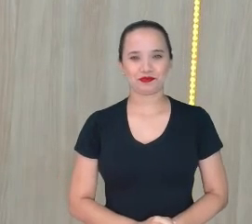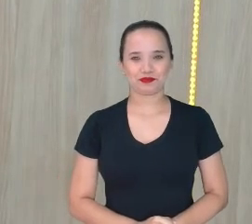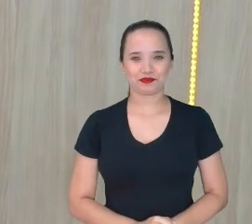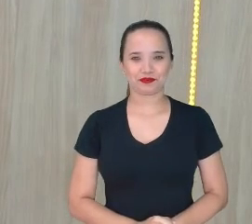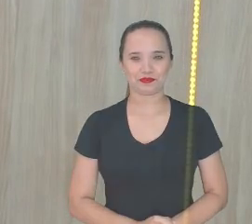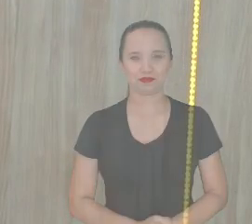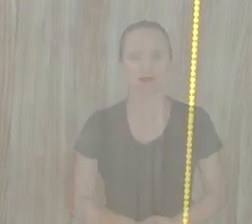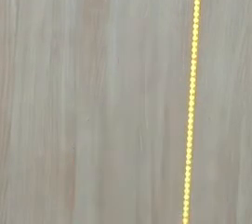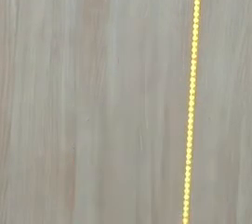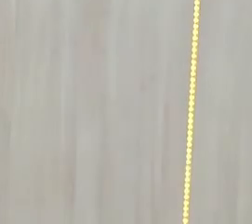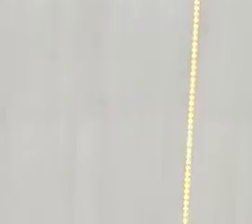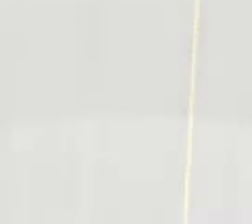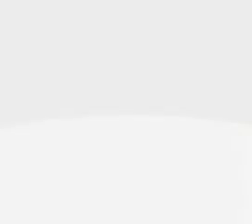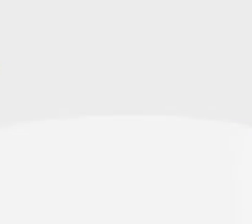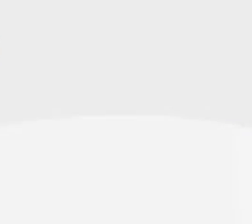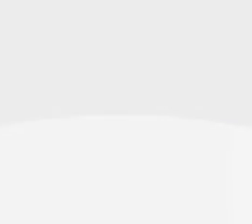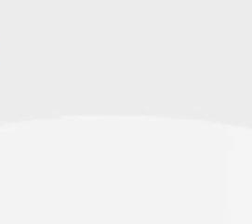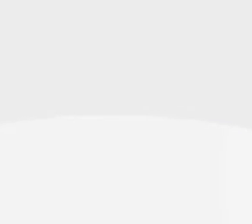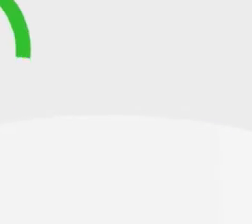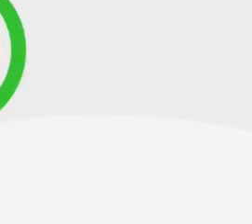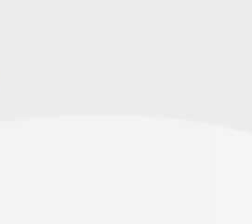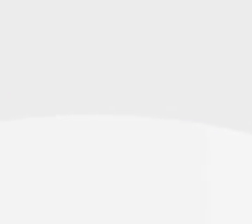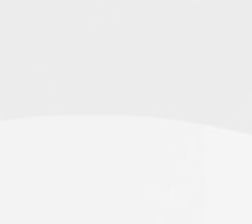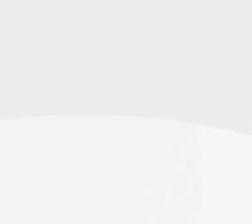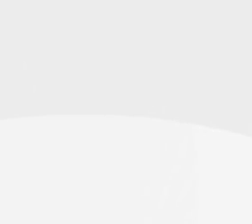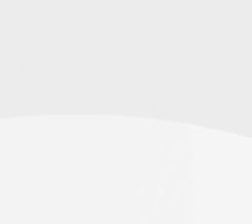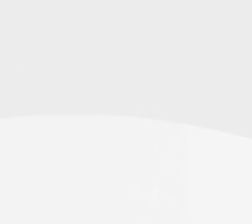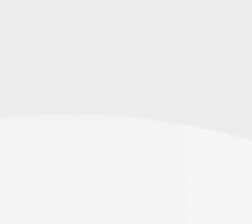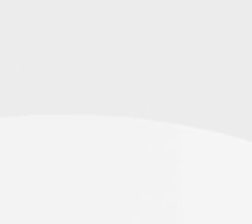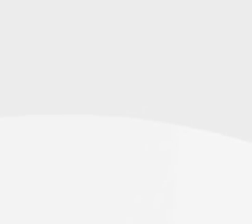Em nossos corações De livre E